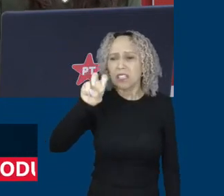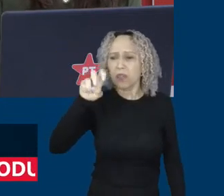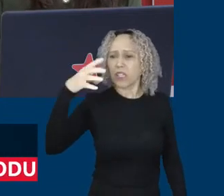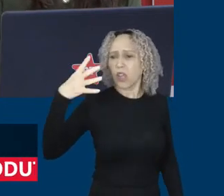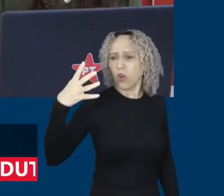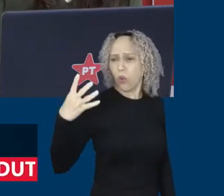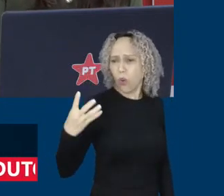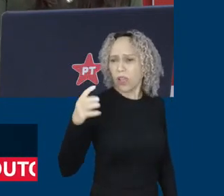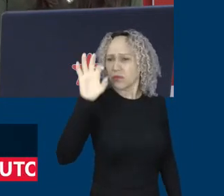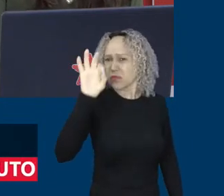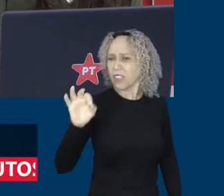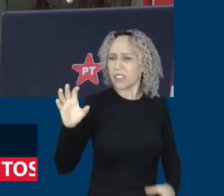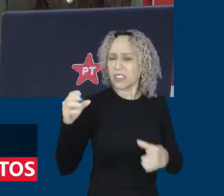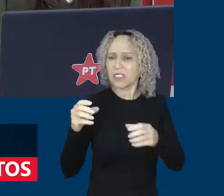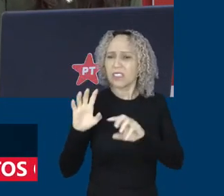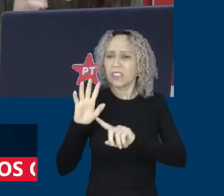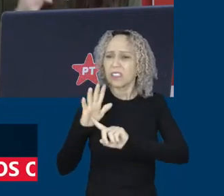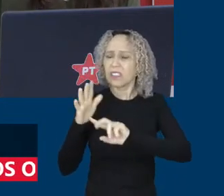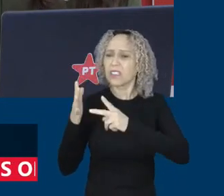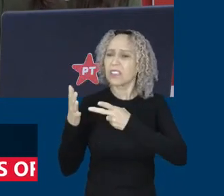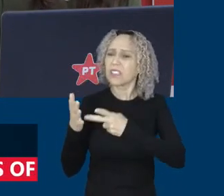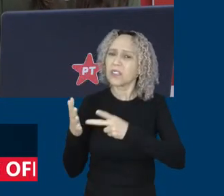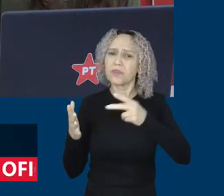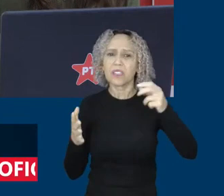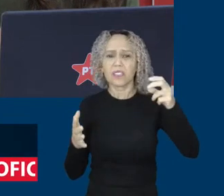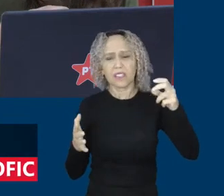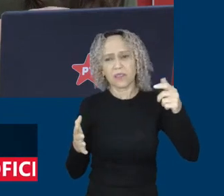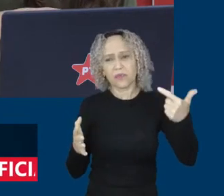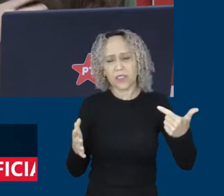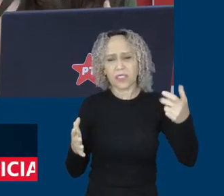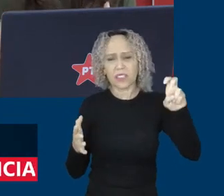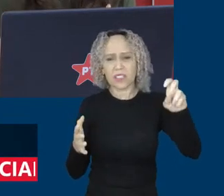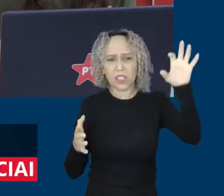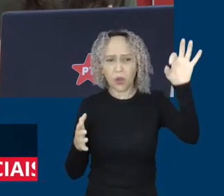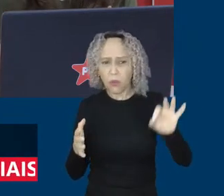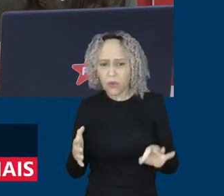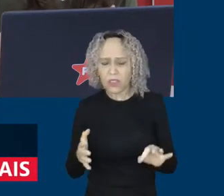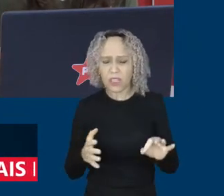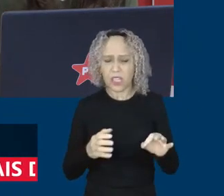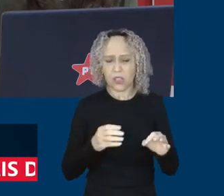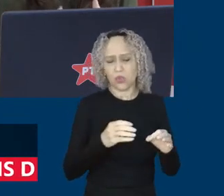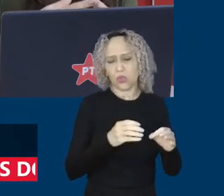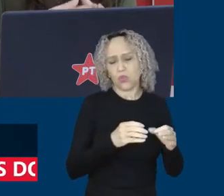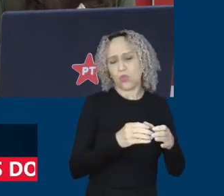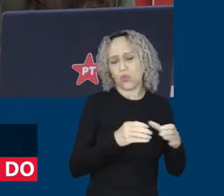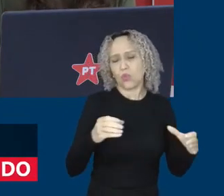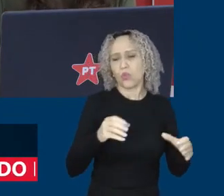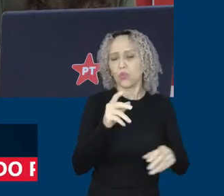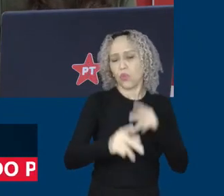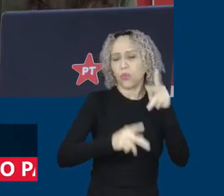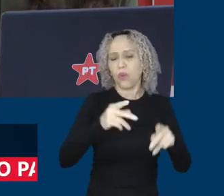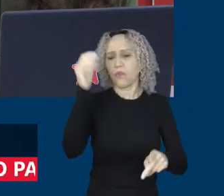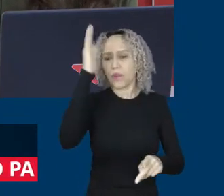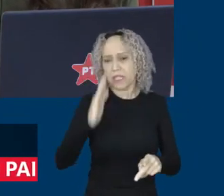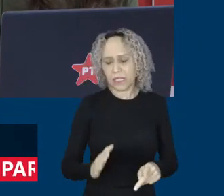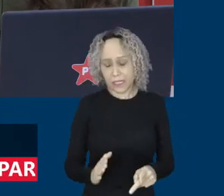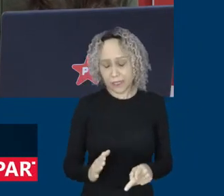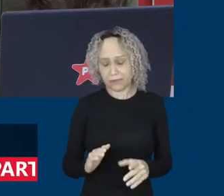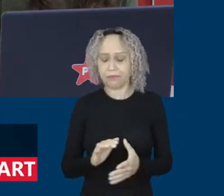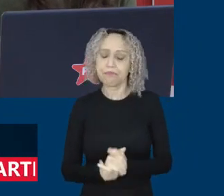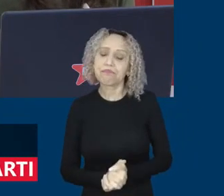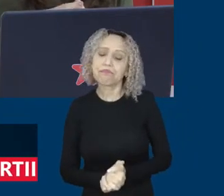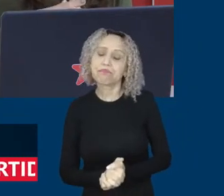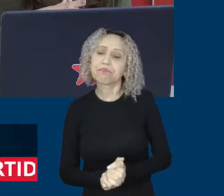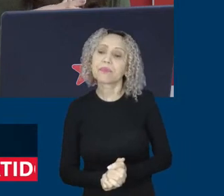,4% da população brasileira e é o salário mínimo que vai balizar também parte das decisões da economia. Secretário,